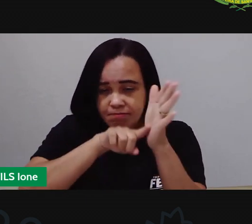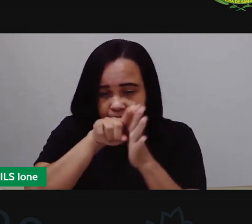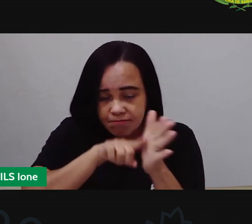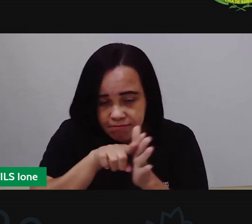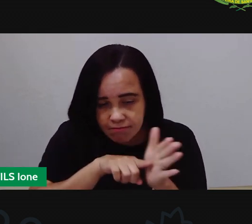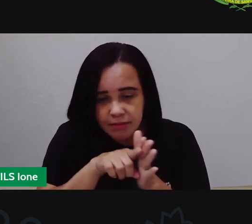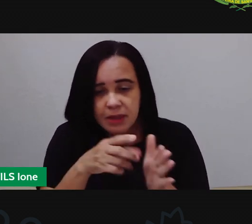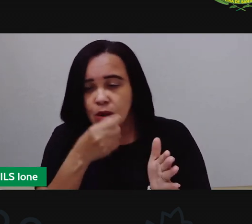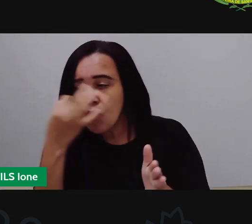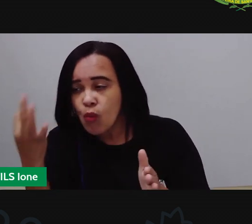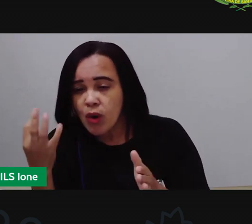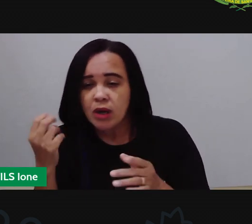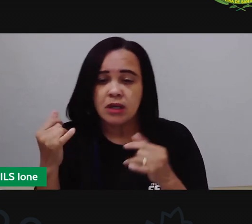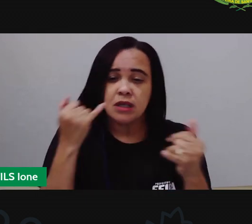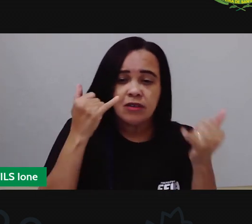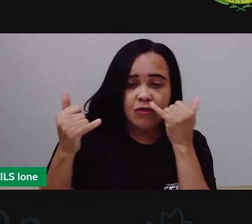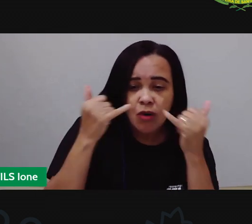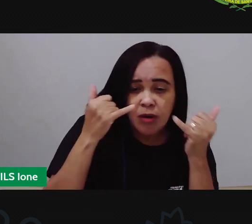dados